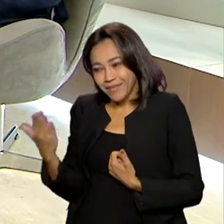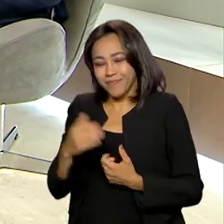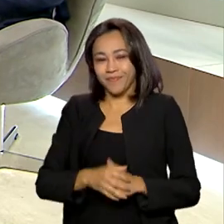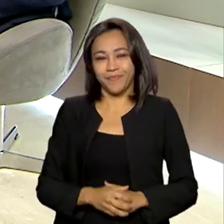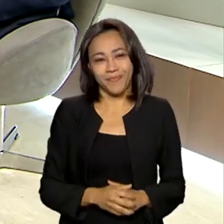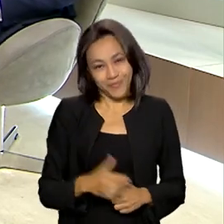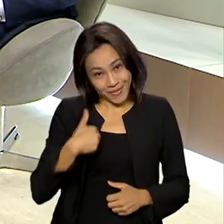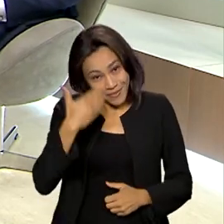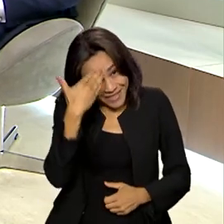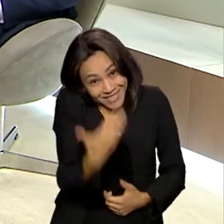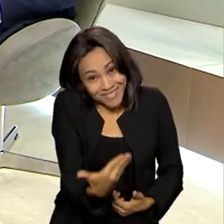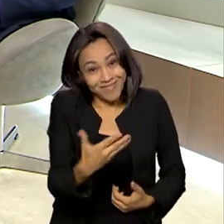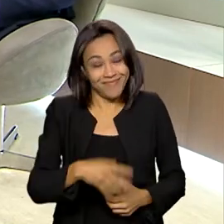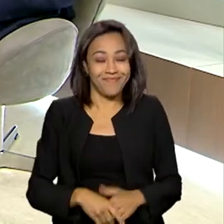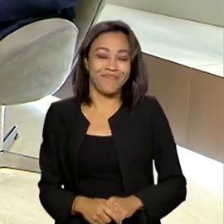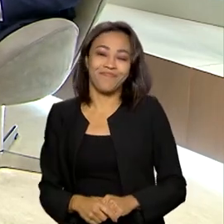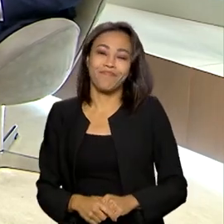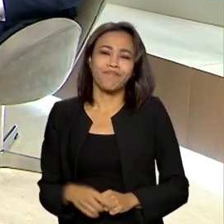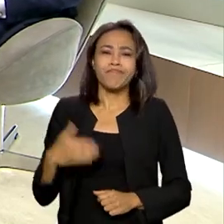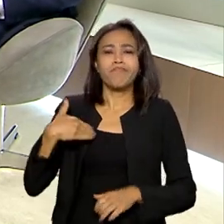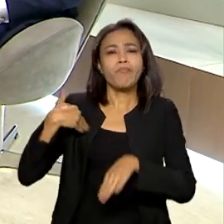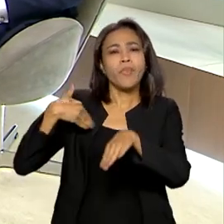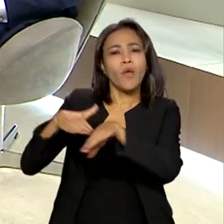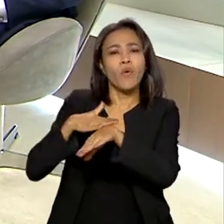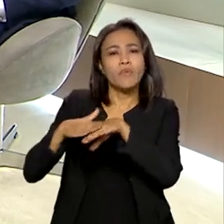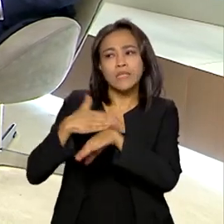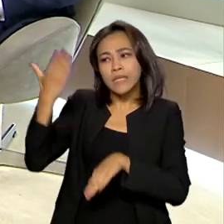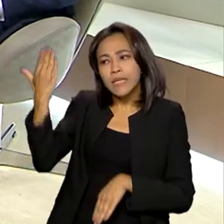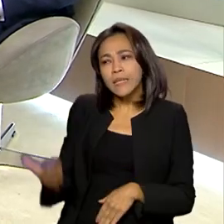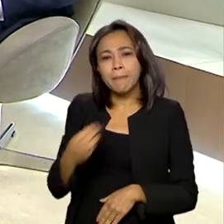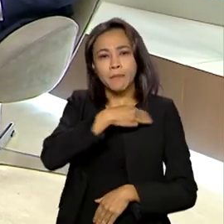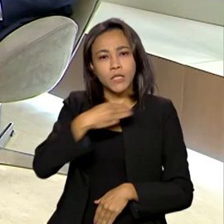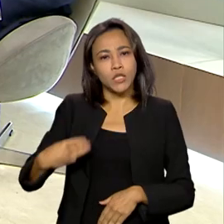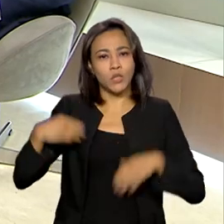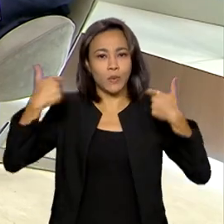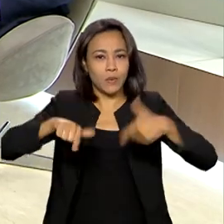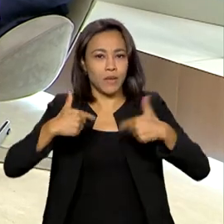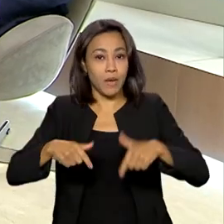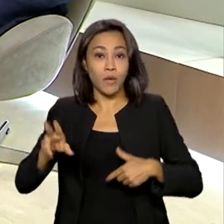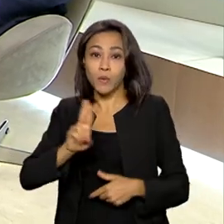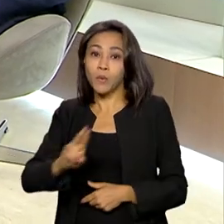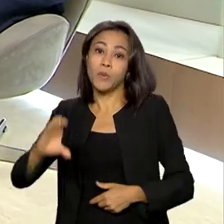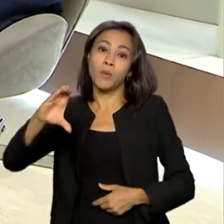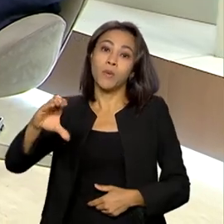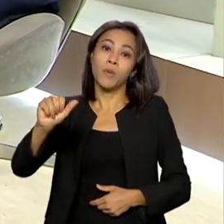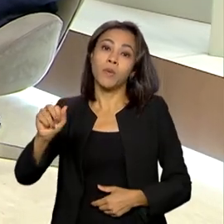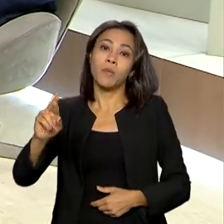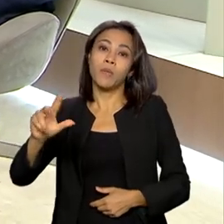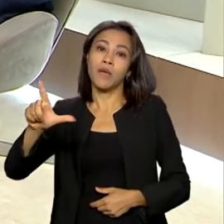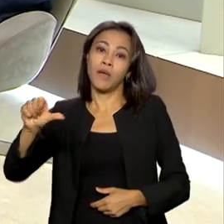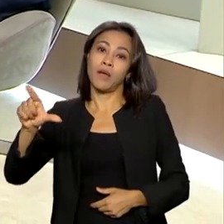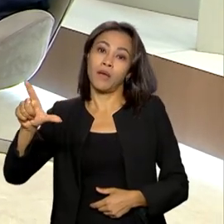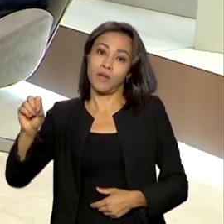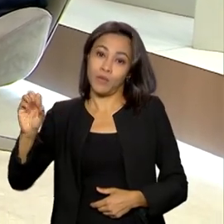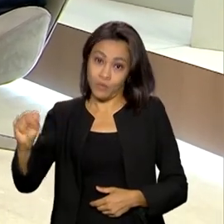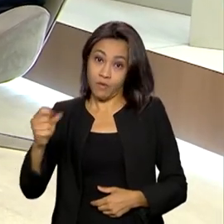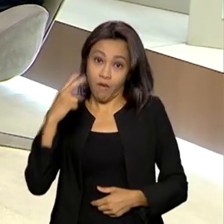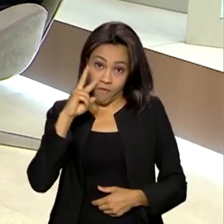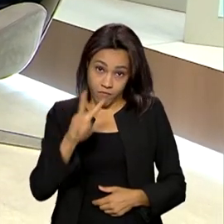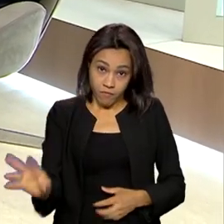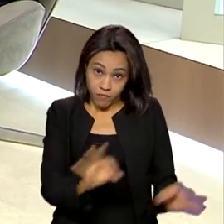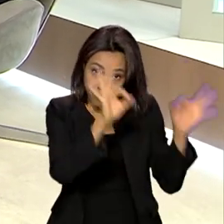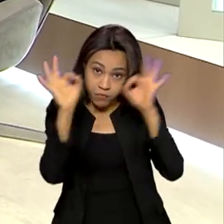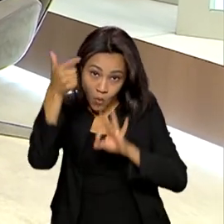ministro. Eu que agradeço. Eu conversei com o ministro do Trabalho e Previdência, José Carlos Oliveira. Se você quiser rever